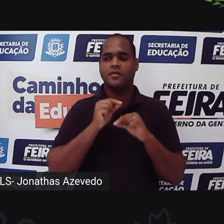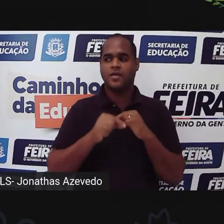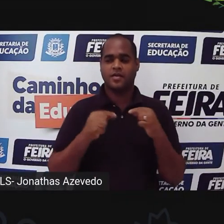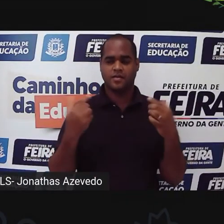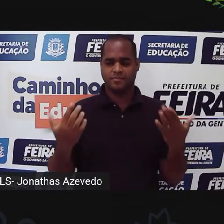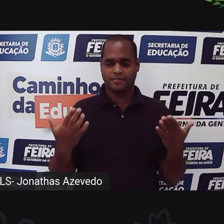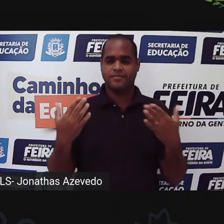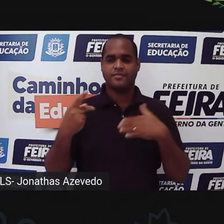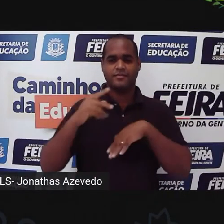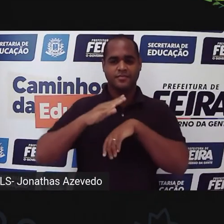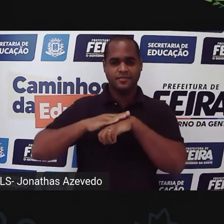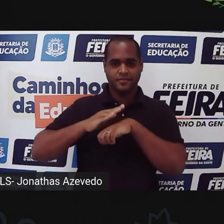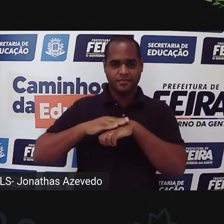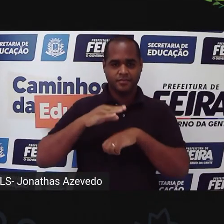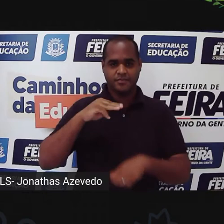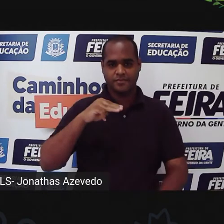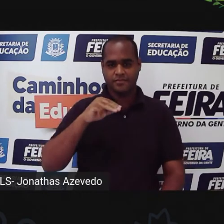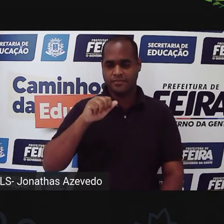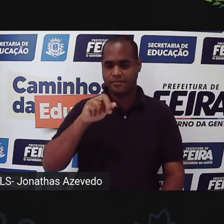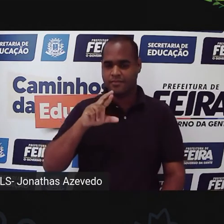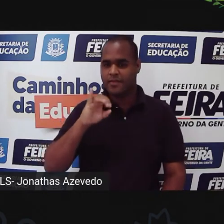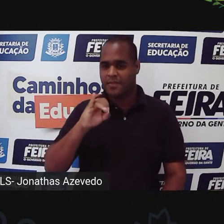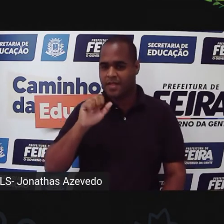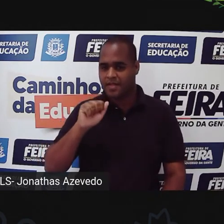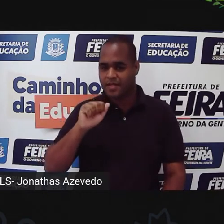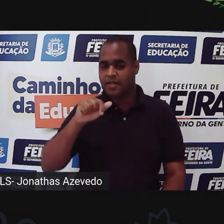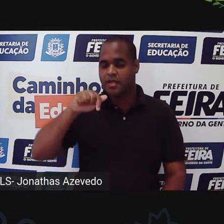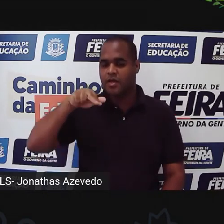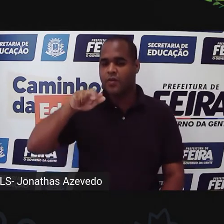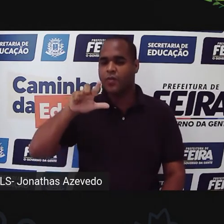Maria Angula.